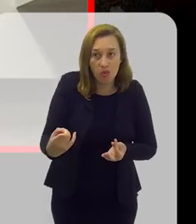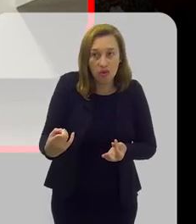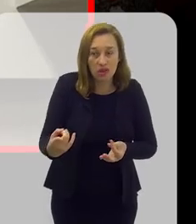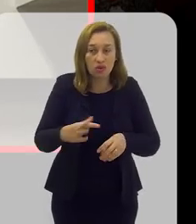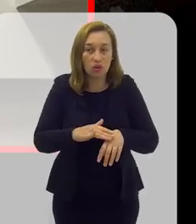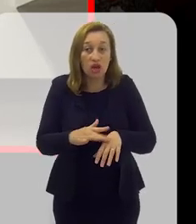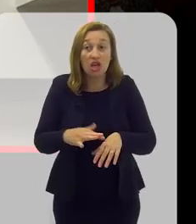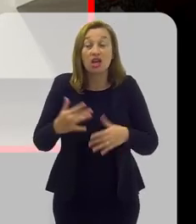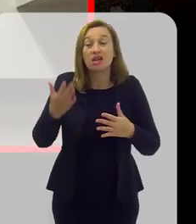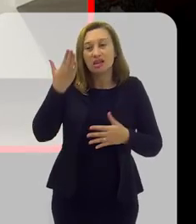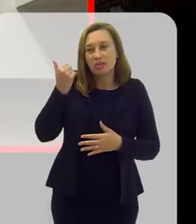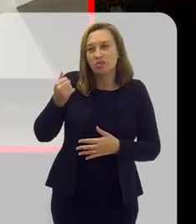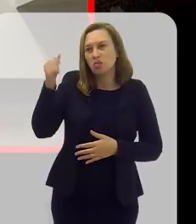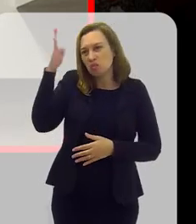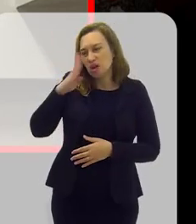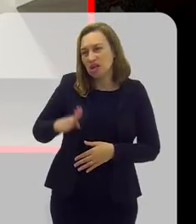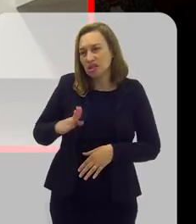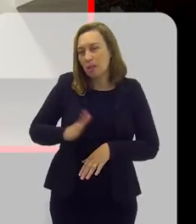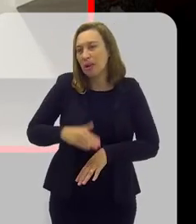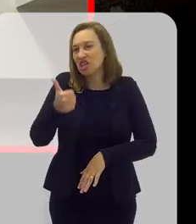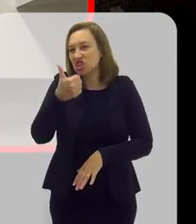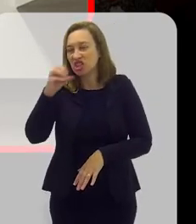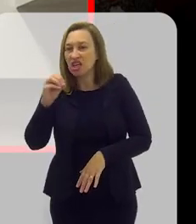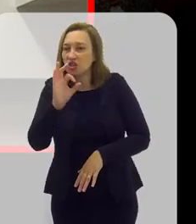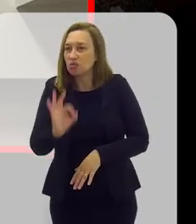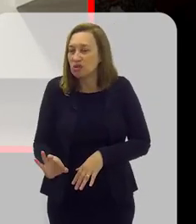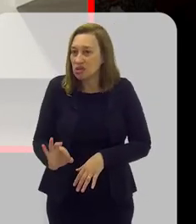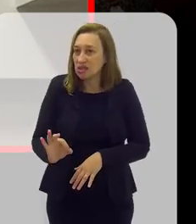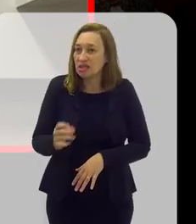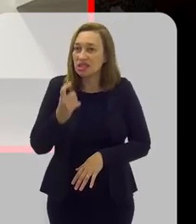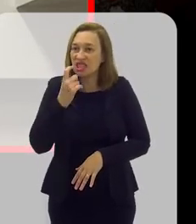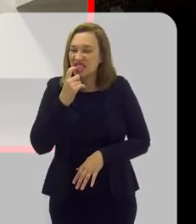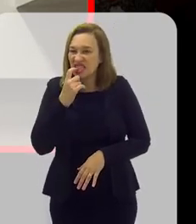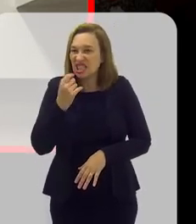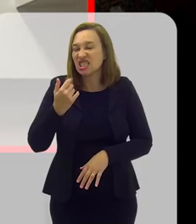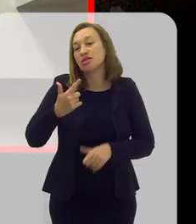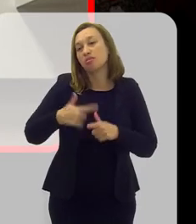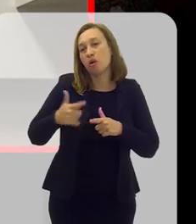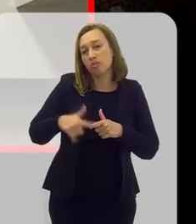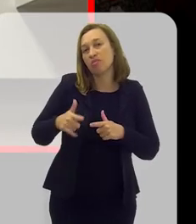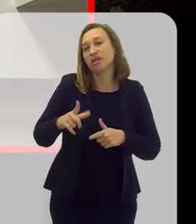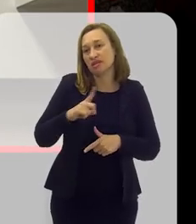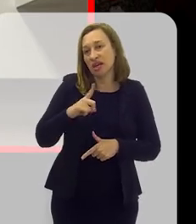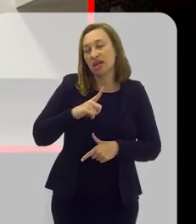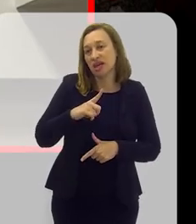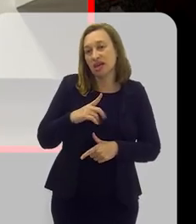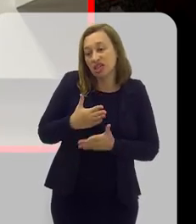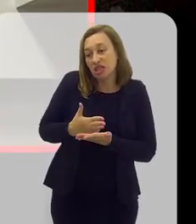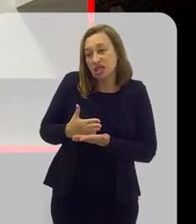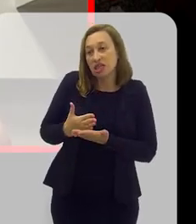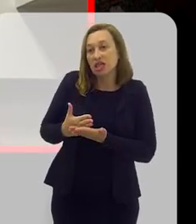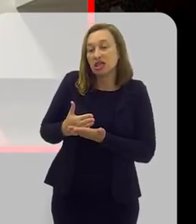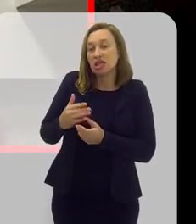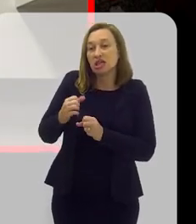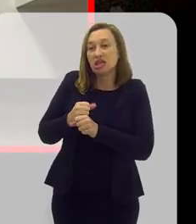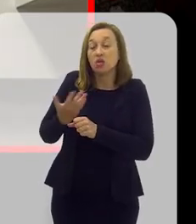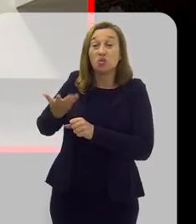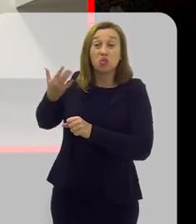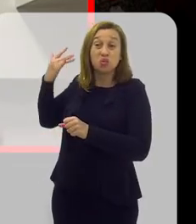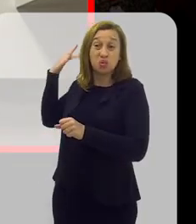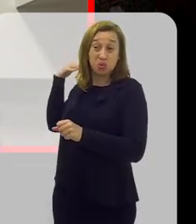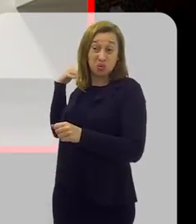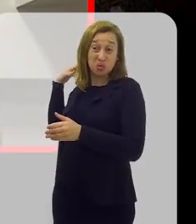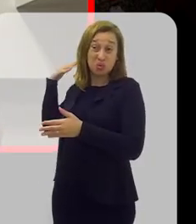depois. A gente é um país onde mais de 10% da nossa população é desdentada e isso começa, assim, lá atrás